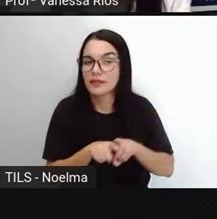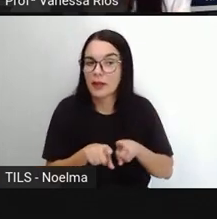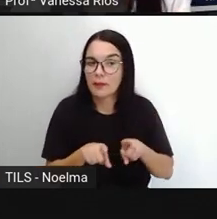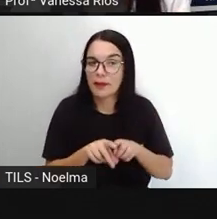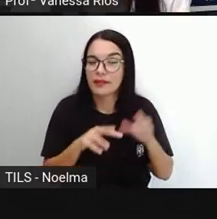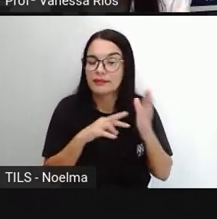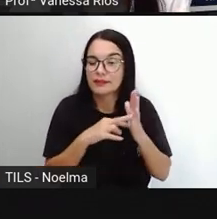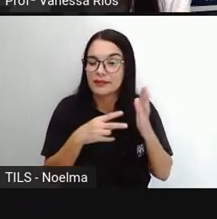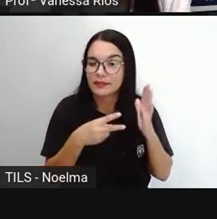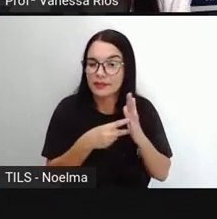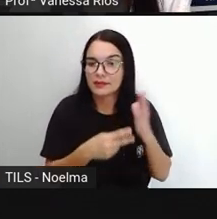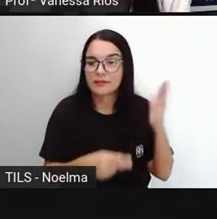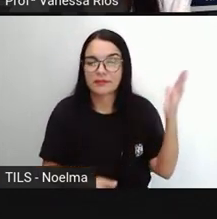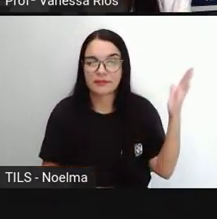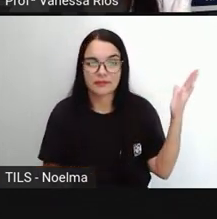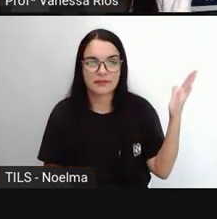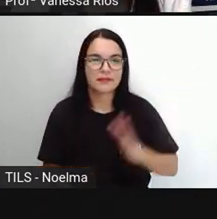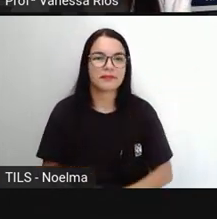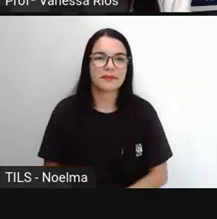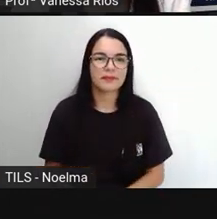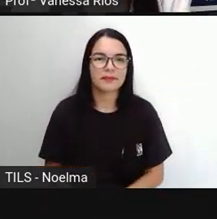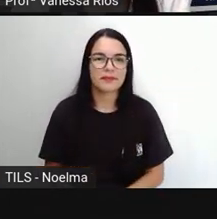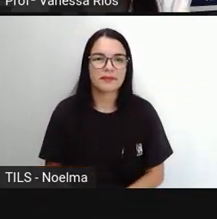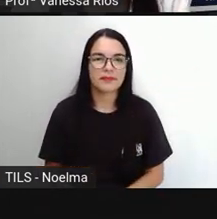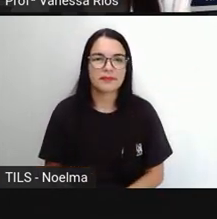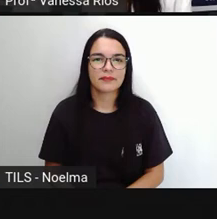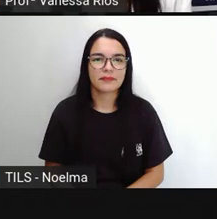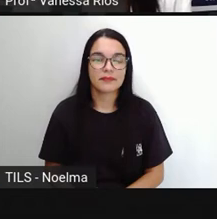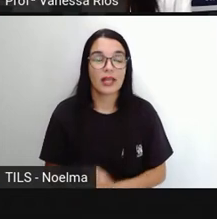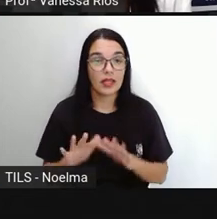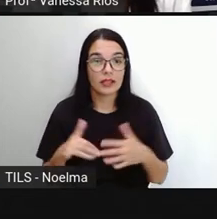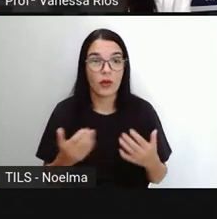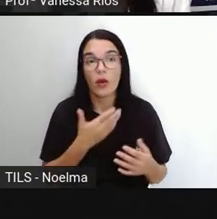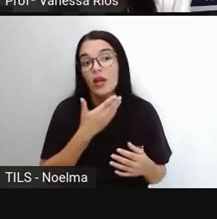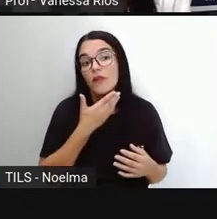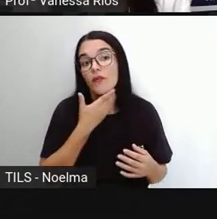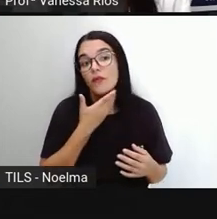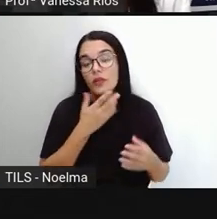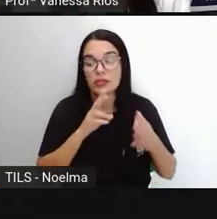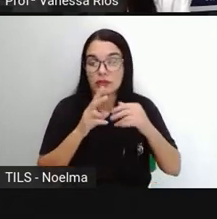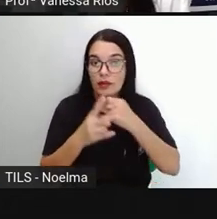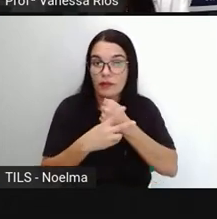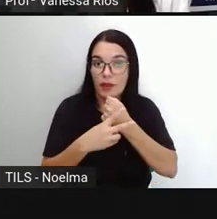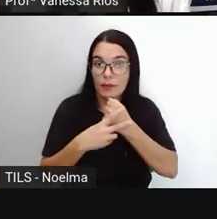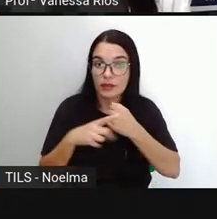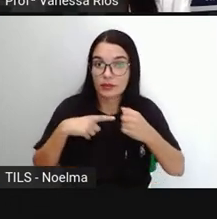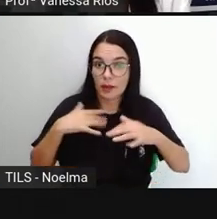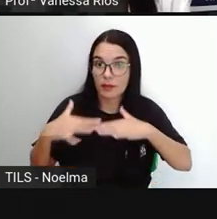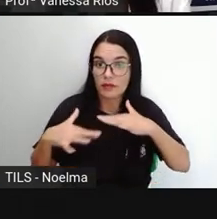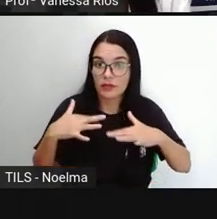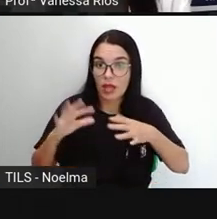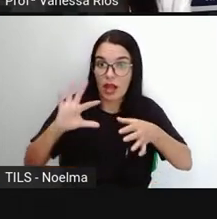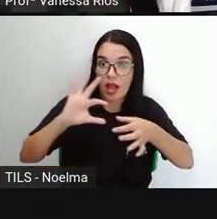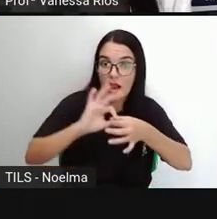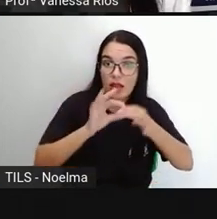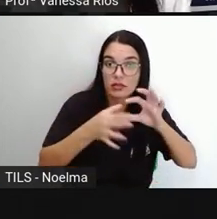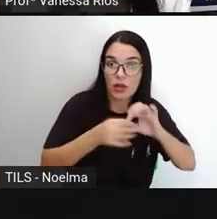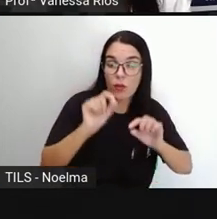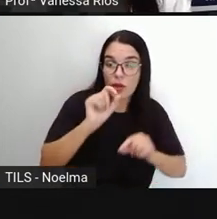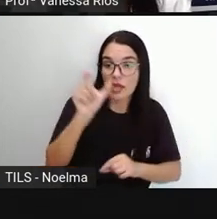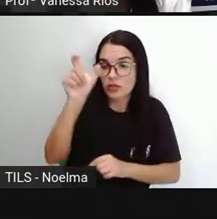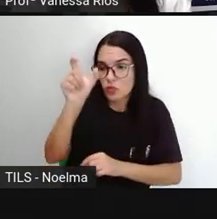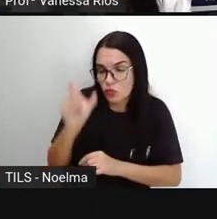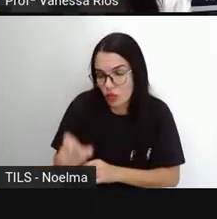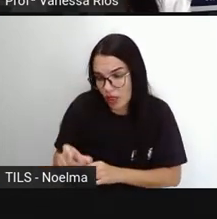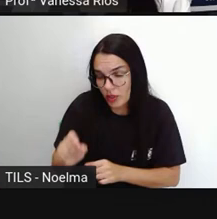definir como vozes verbais. Olha só. As vozes verbais, elas manifestam a relação do sujeito com